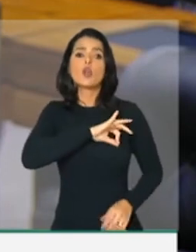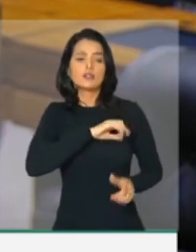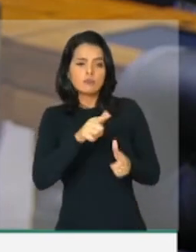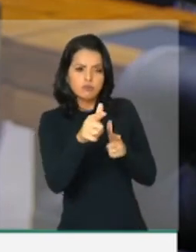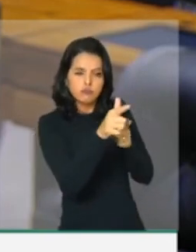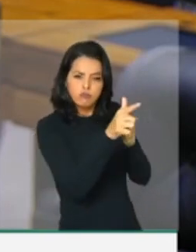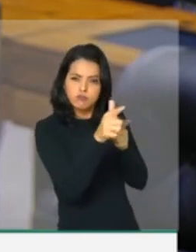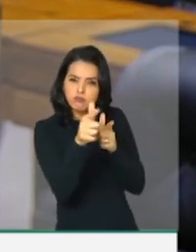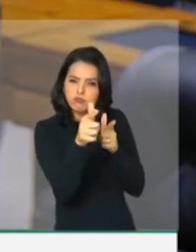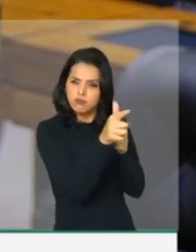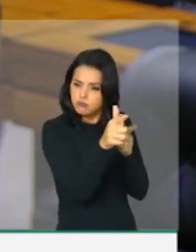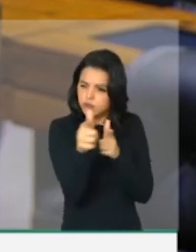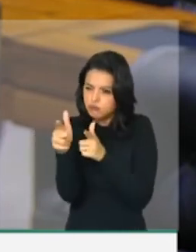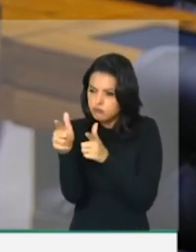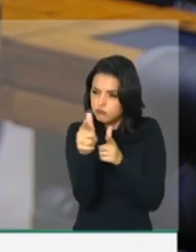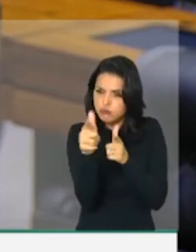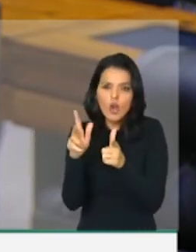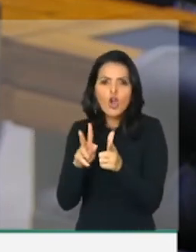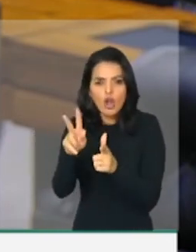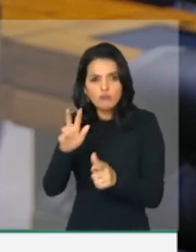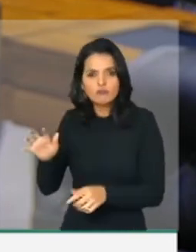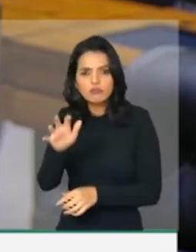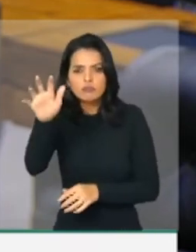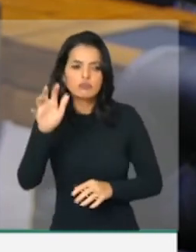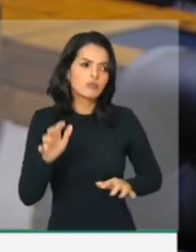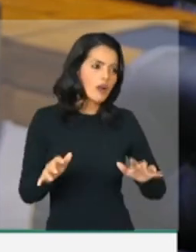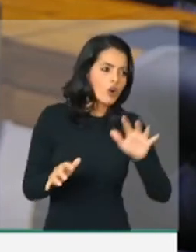nosso apoio, tem o apoio da população de bem do Estado do Rio de Janeiro. Obrigado.